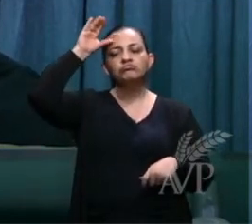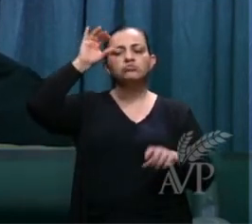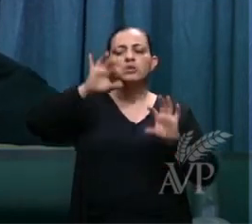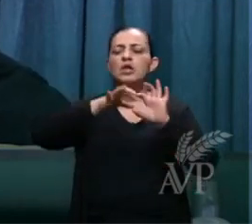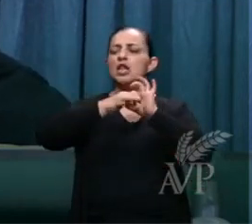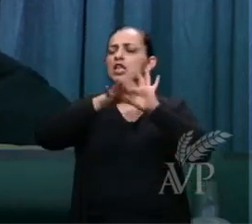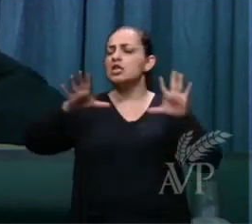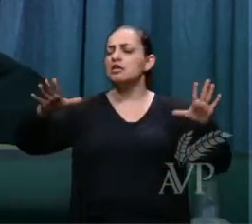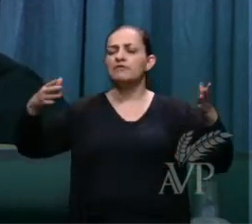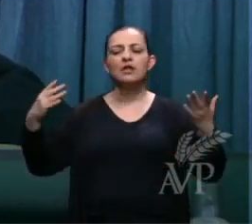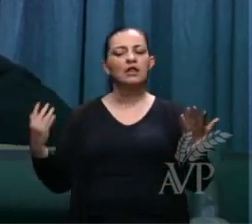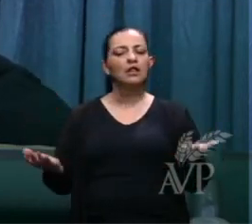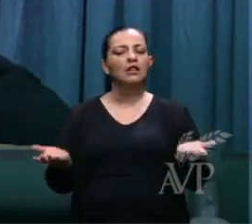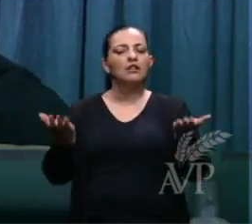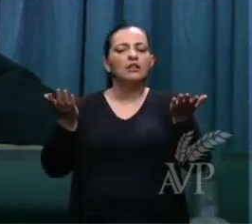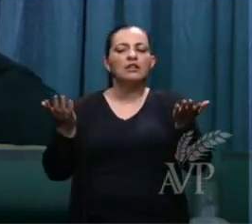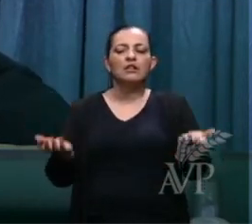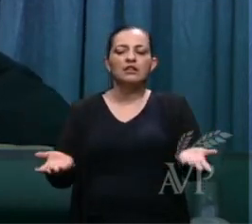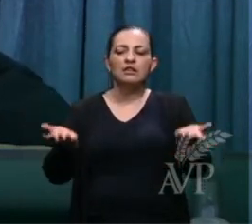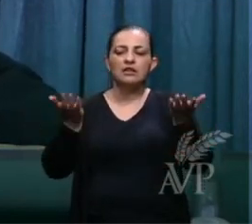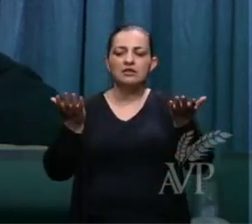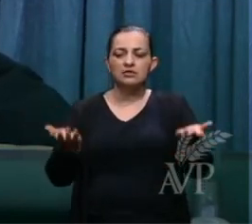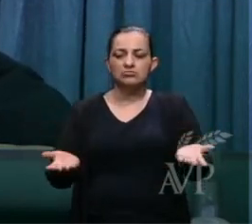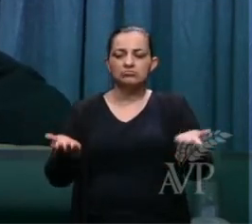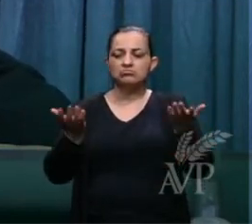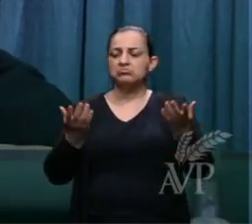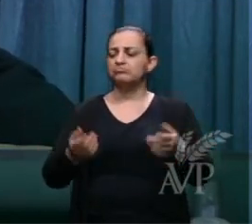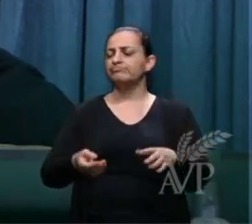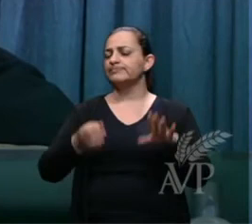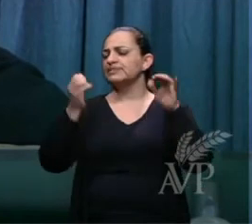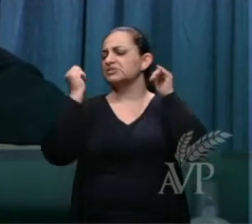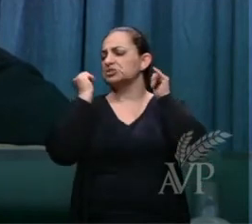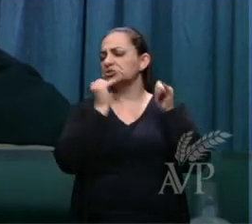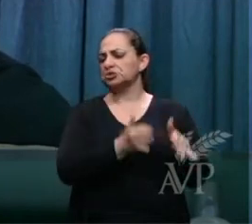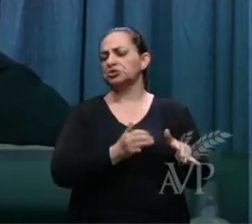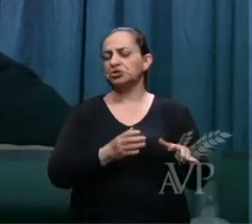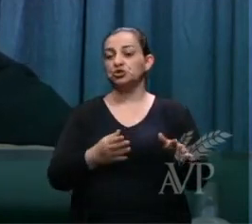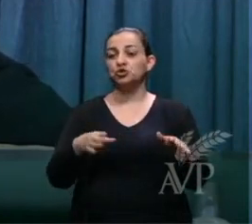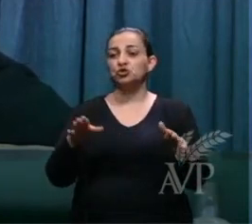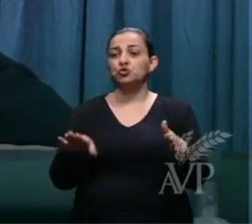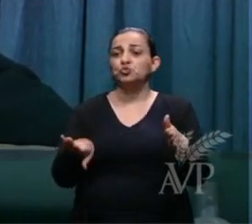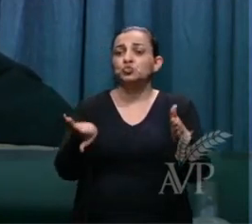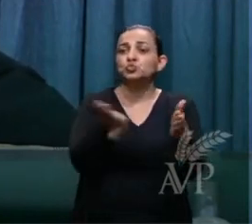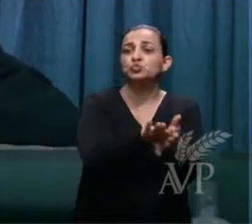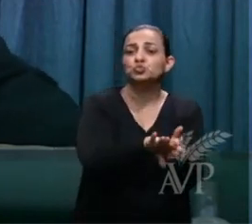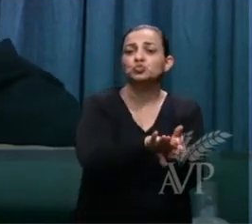tranquila não deixar aquela última hora